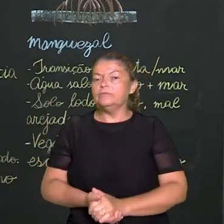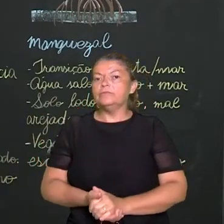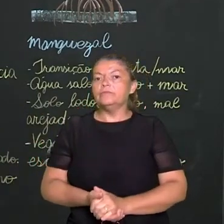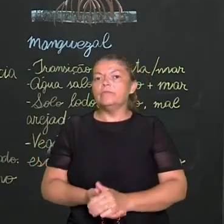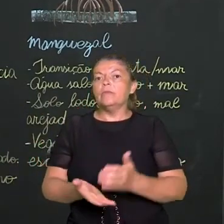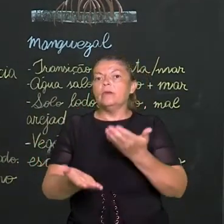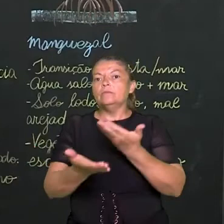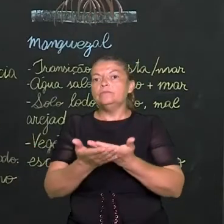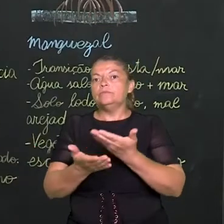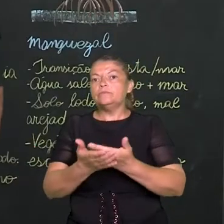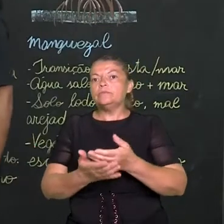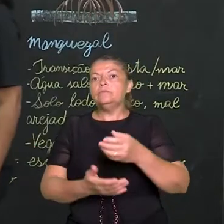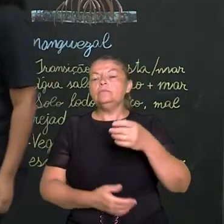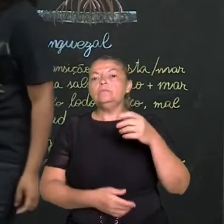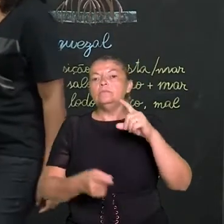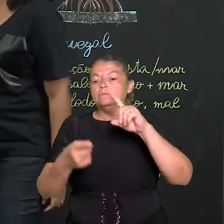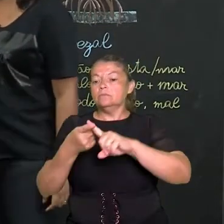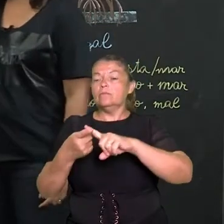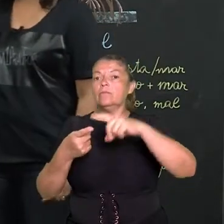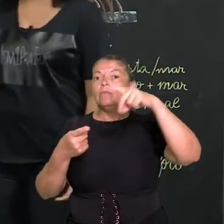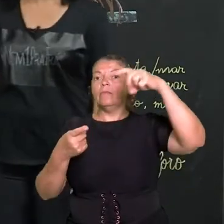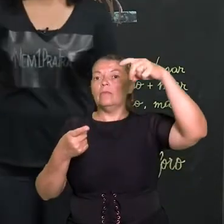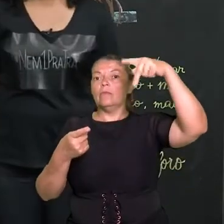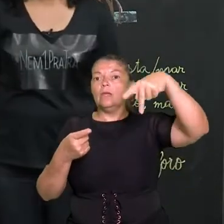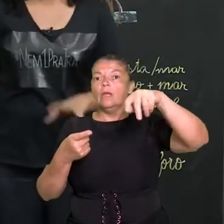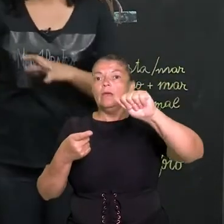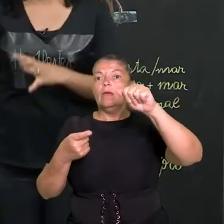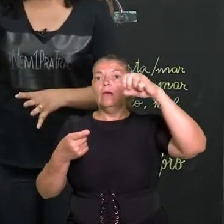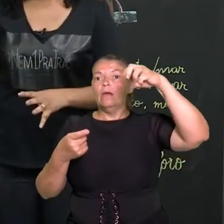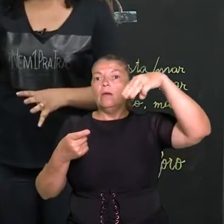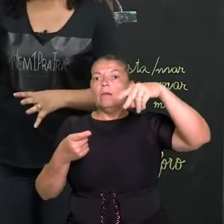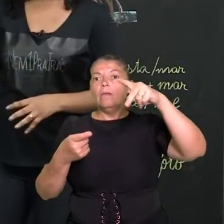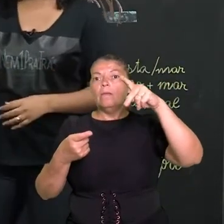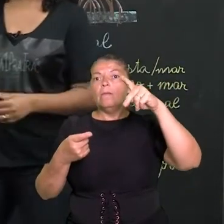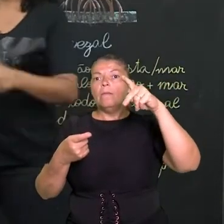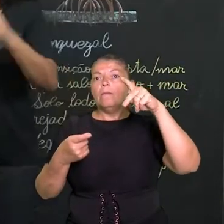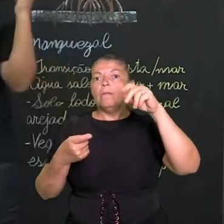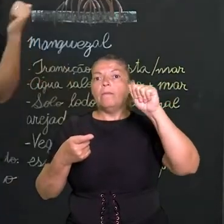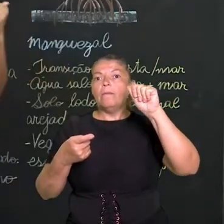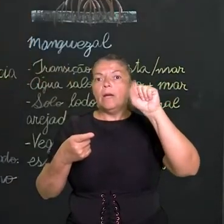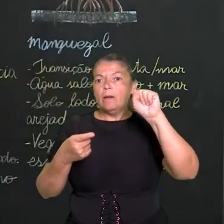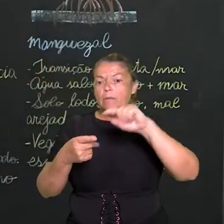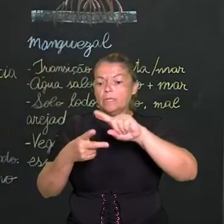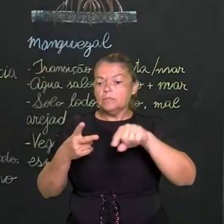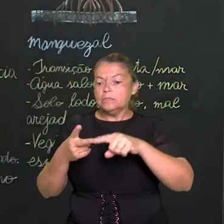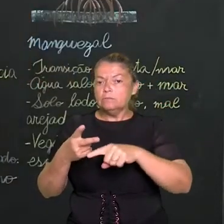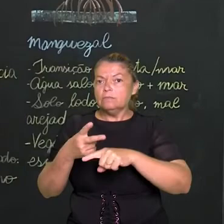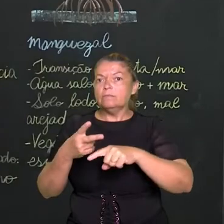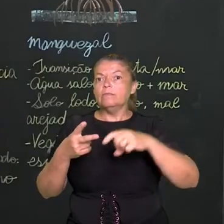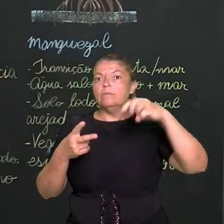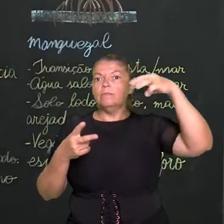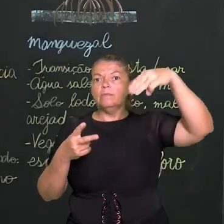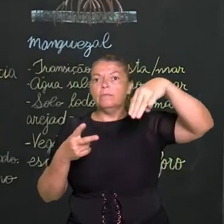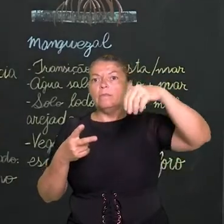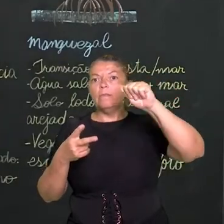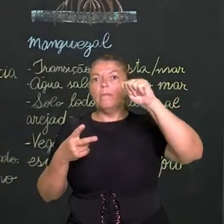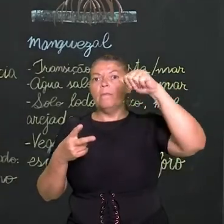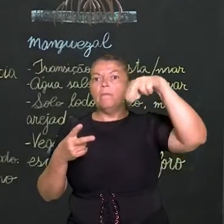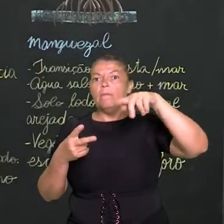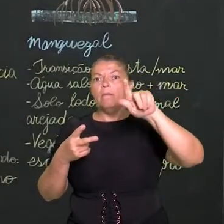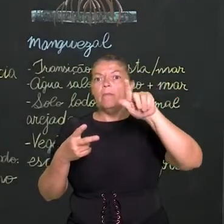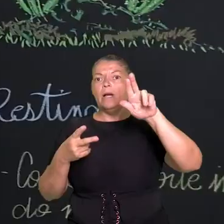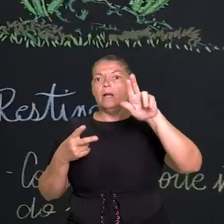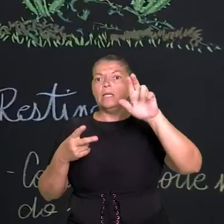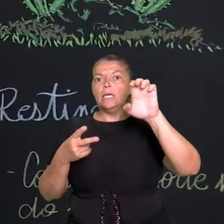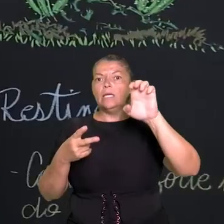então? Vimos na nossa aula Pampas e Mata de Araucária, no sul do nosso país, e os ecossistemas costeiros, manguezais